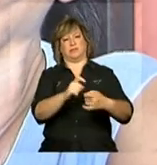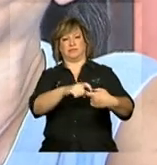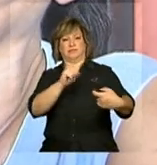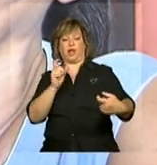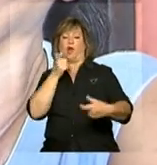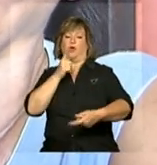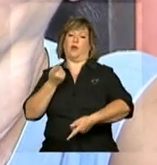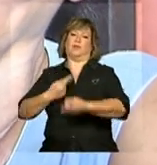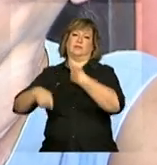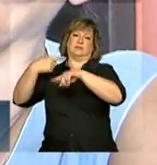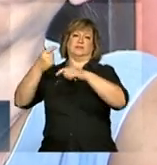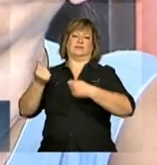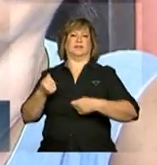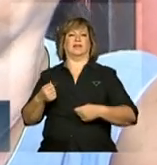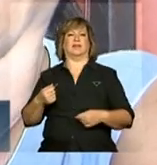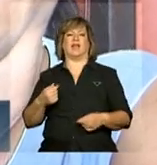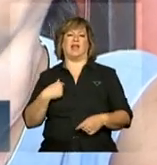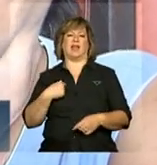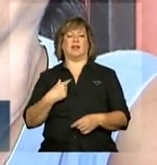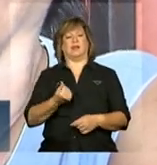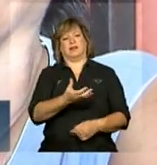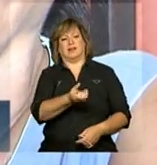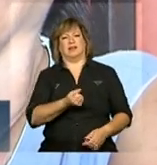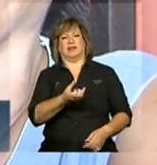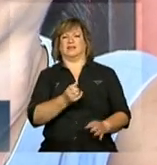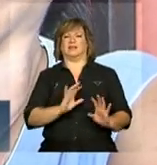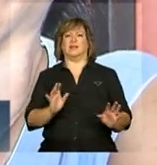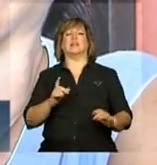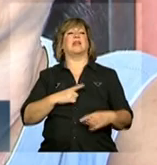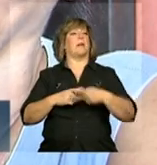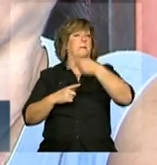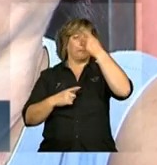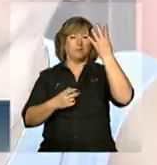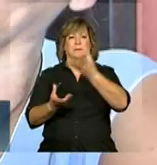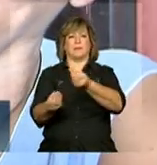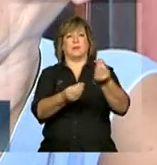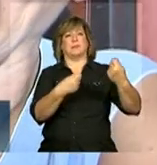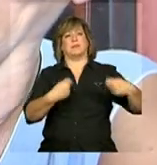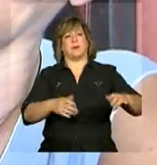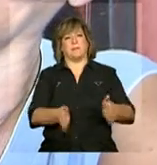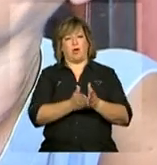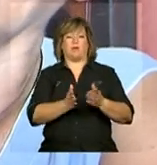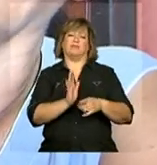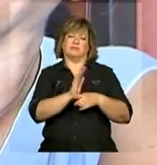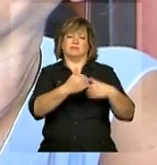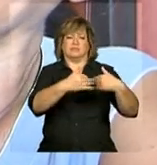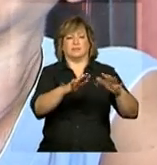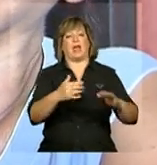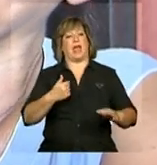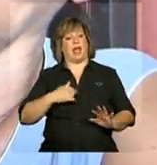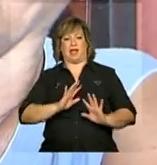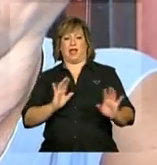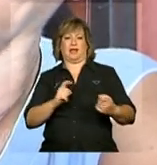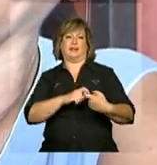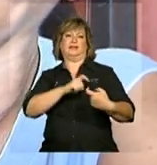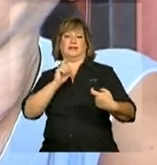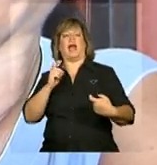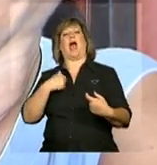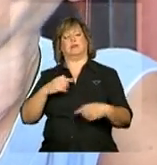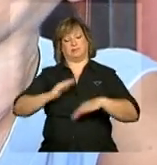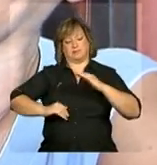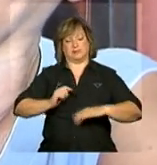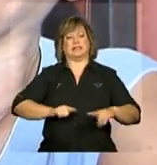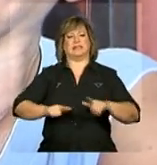Quando deu certo, eu vi que não era mais justo explicar com esse cartão, sabendo que tem outras pessoas precisando. Na minha casa, na minha cozinha, nas minhas